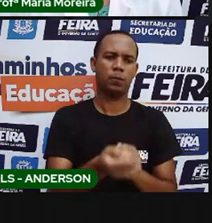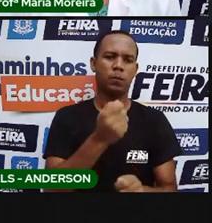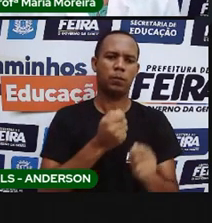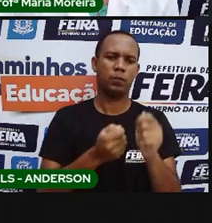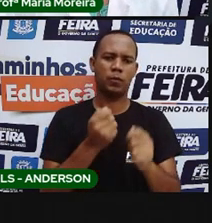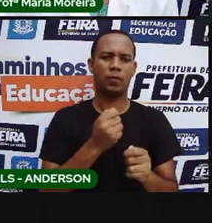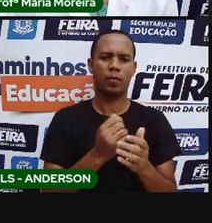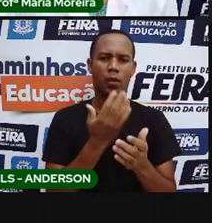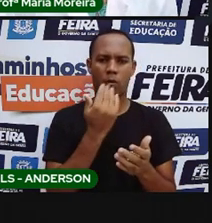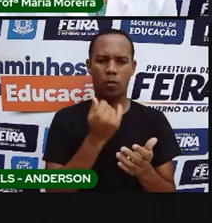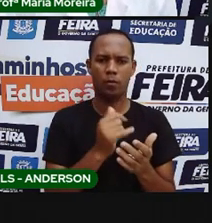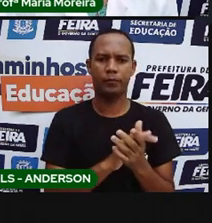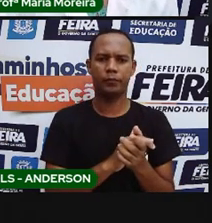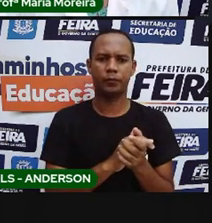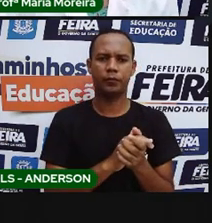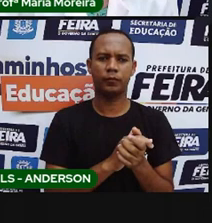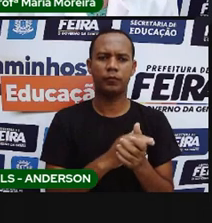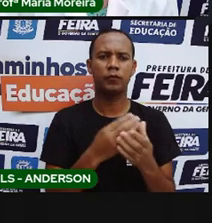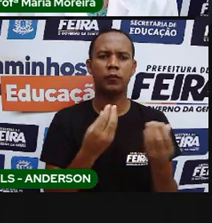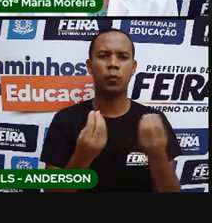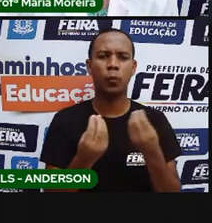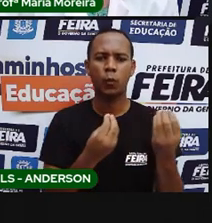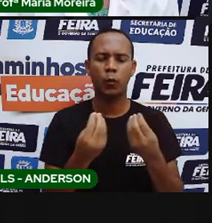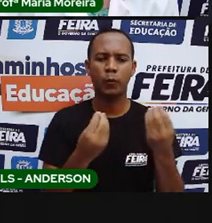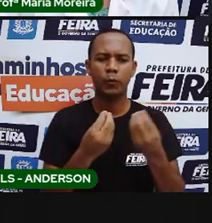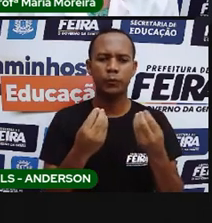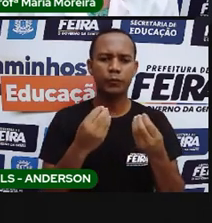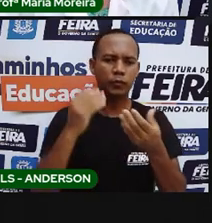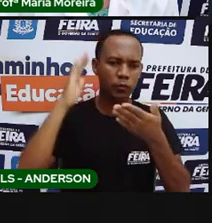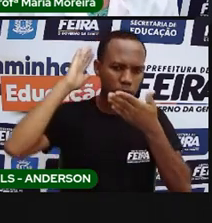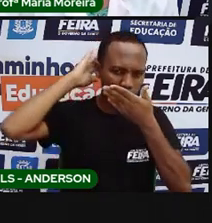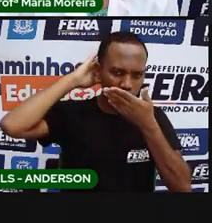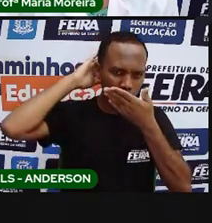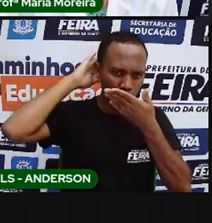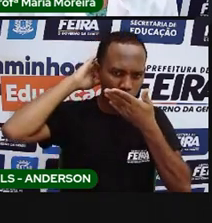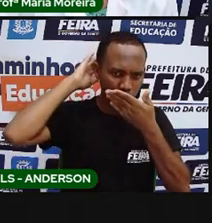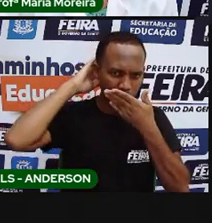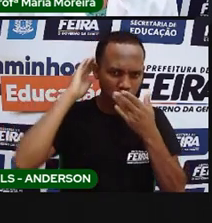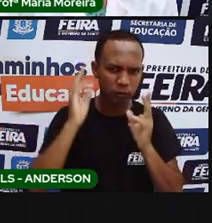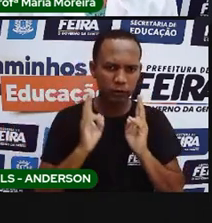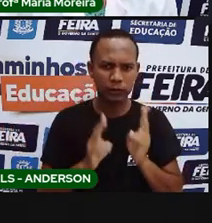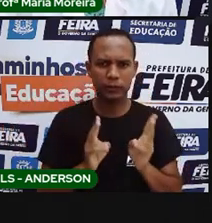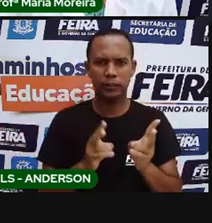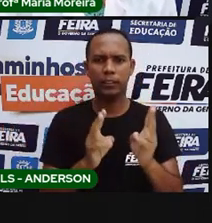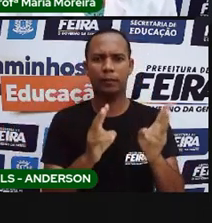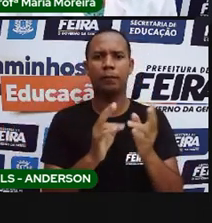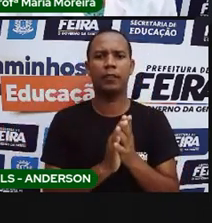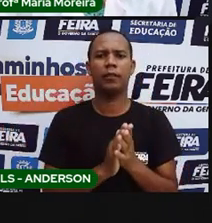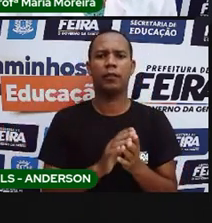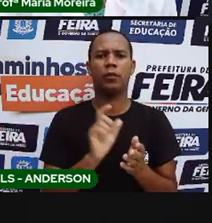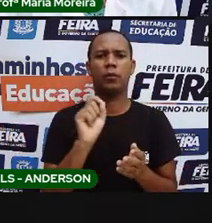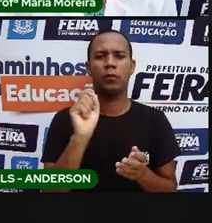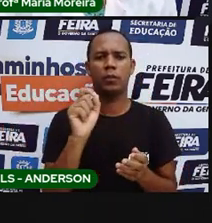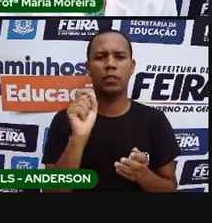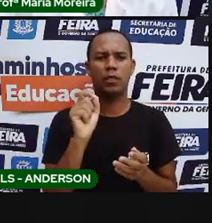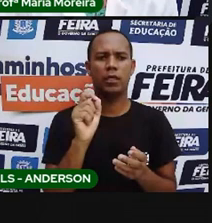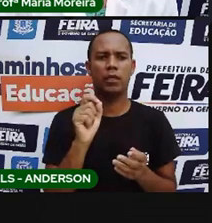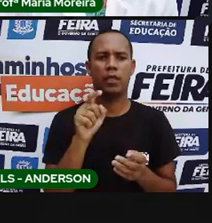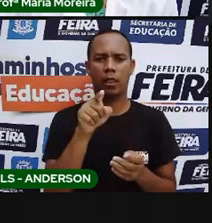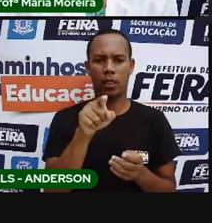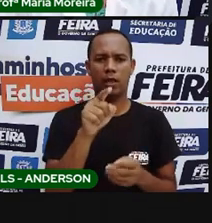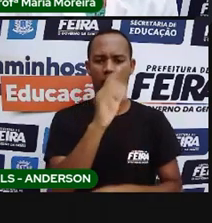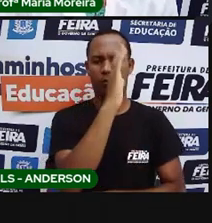Bom, como os índios sempre dependeram da natureza, os dependeram da natureza para o sustento,